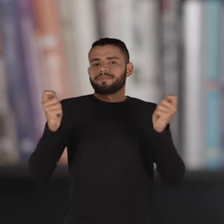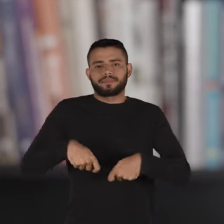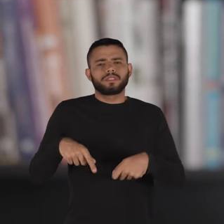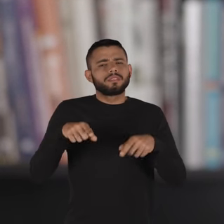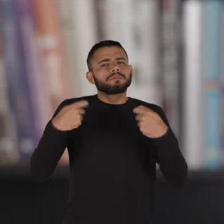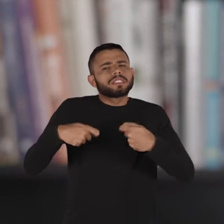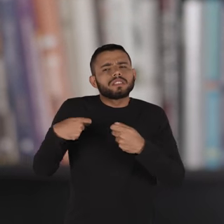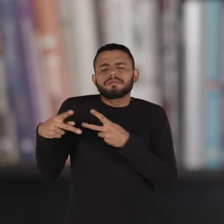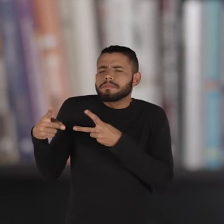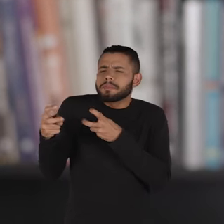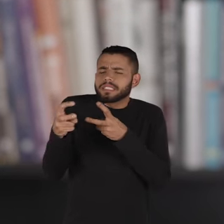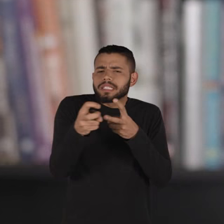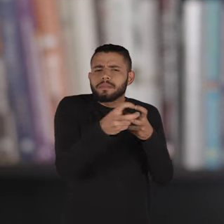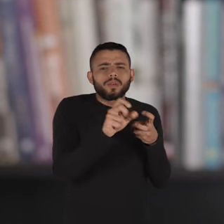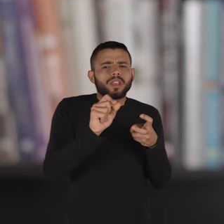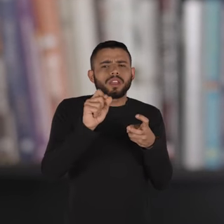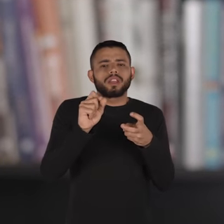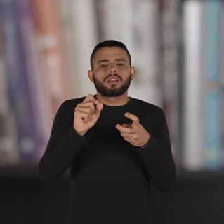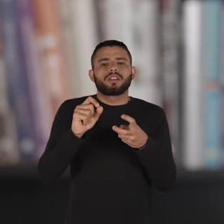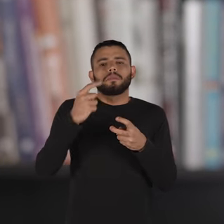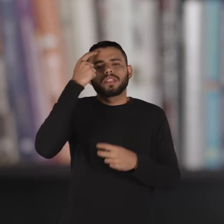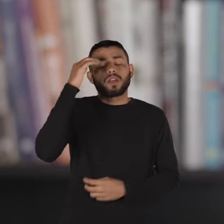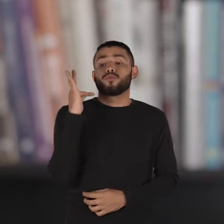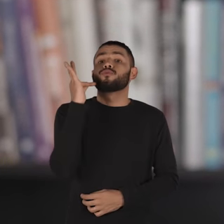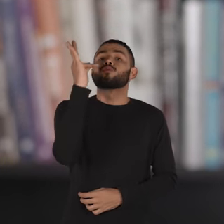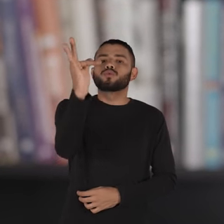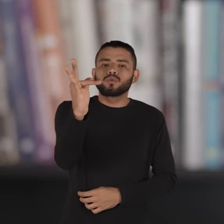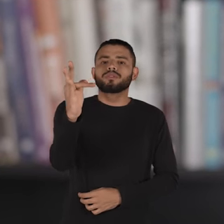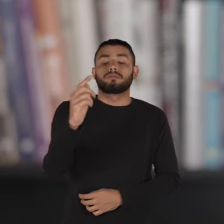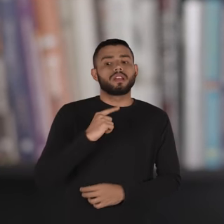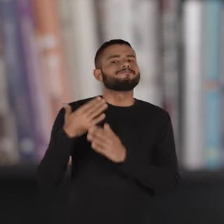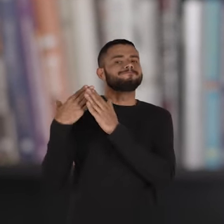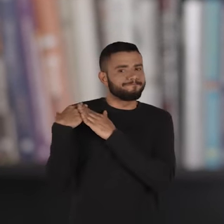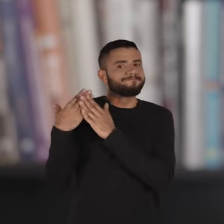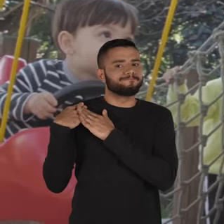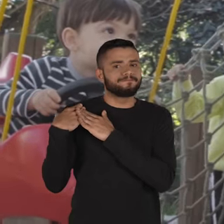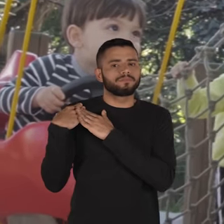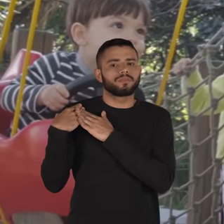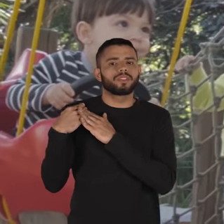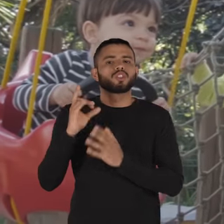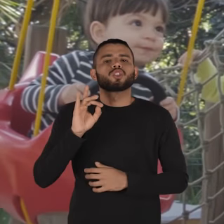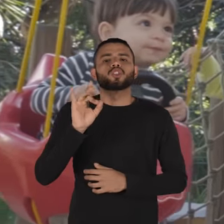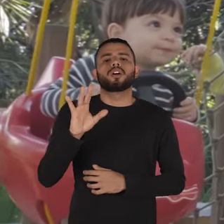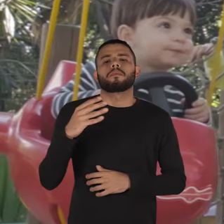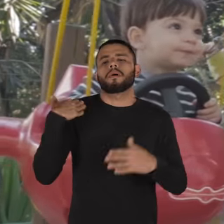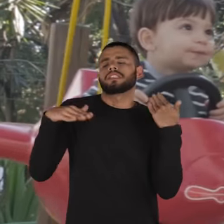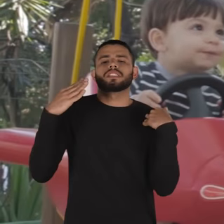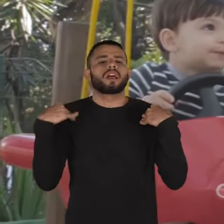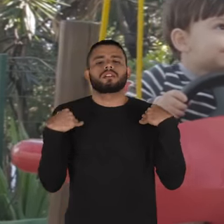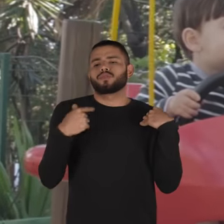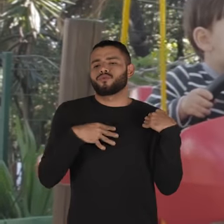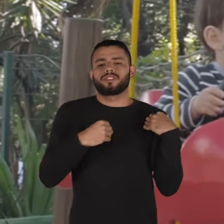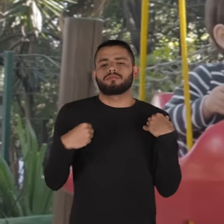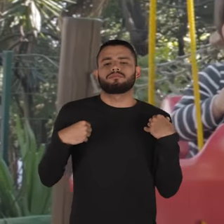Você se atentar a uma noção de futuro que te traz uma responsabilidade, a não somente sair com um menino e